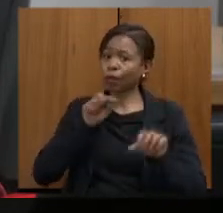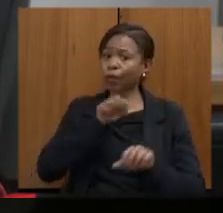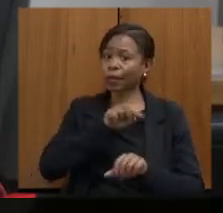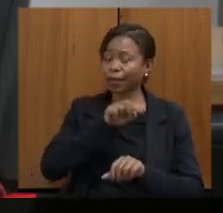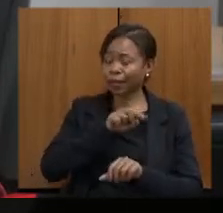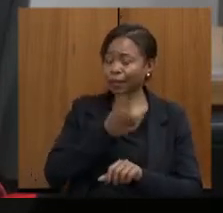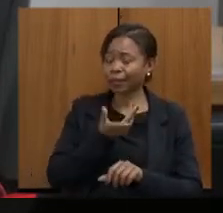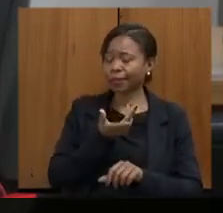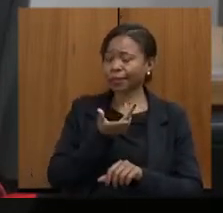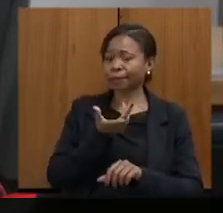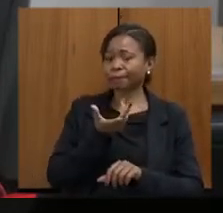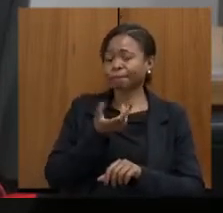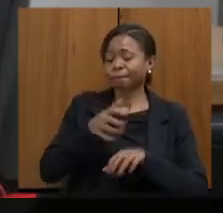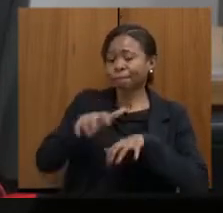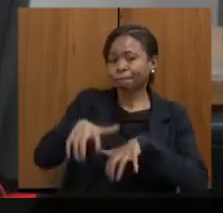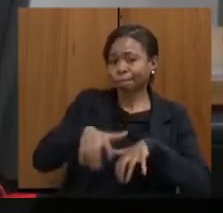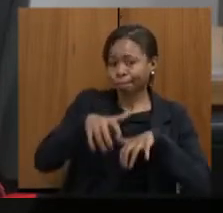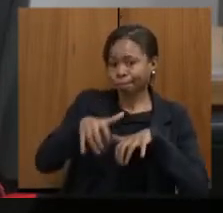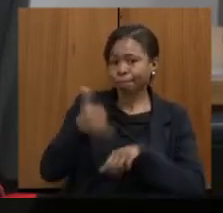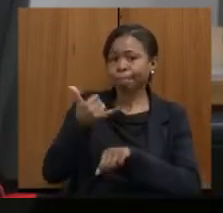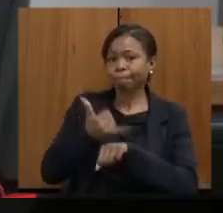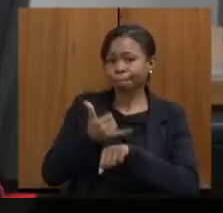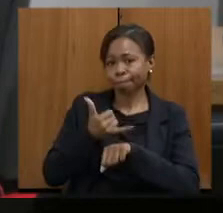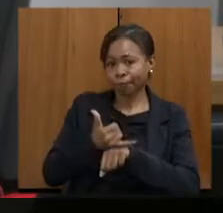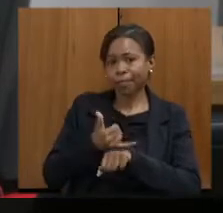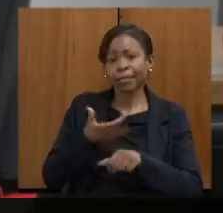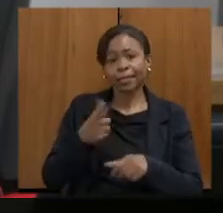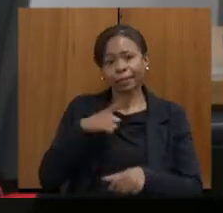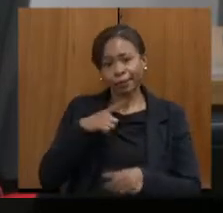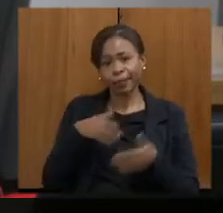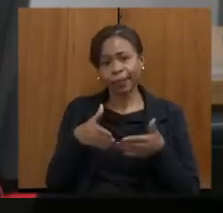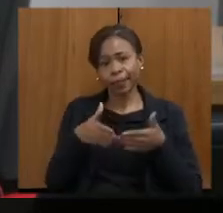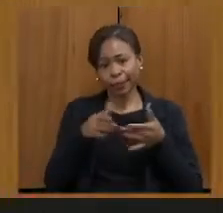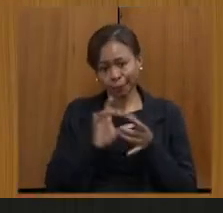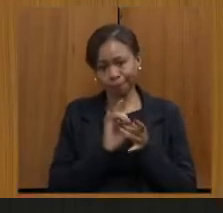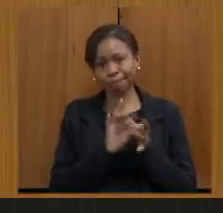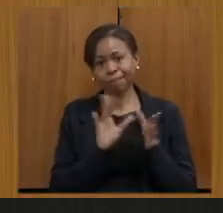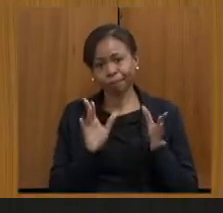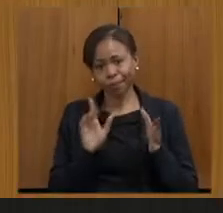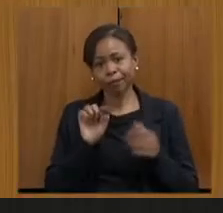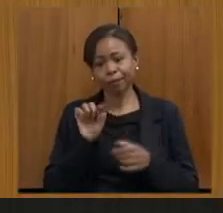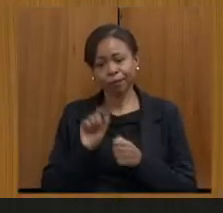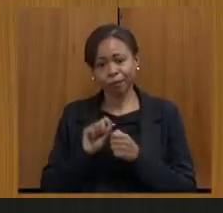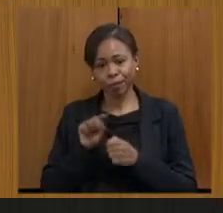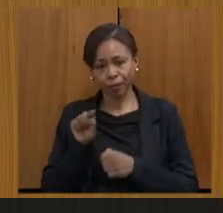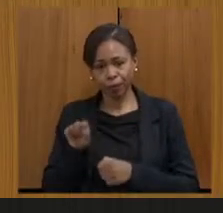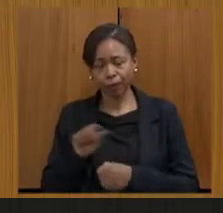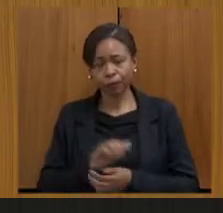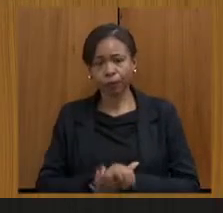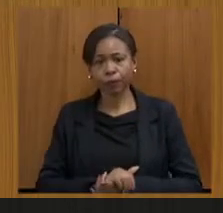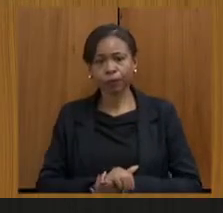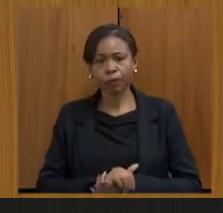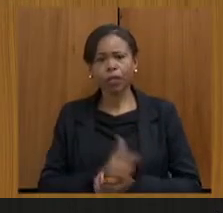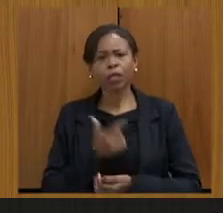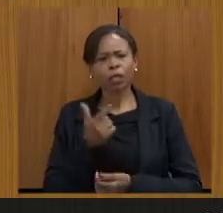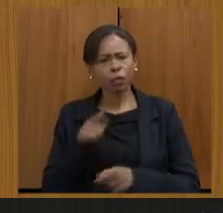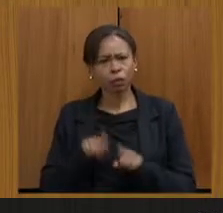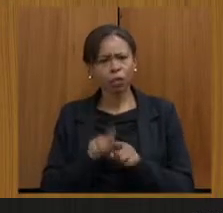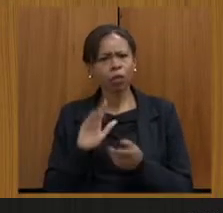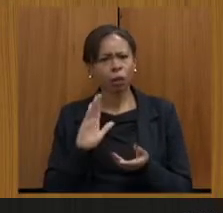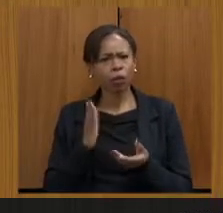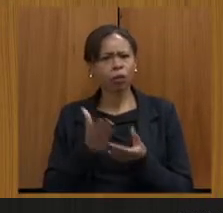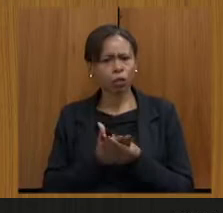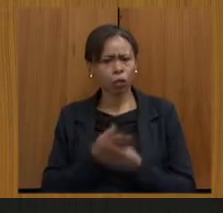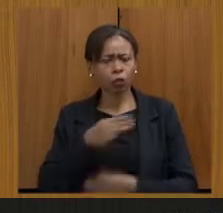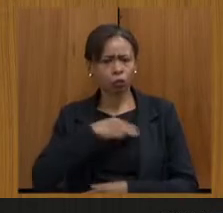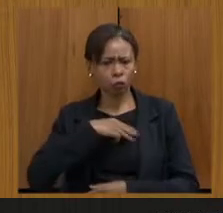minerário que hoje está autorizado o licenciamento para sua instalação. Há, inclusive, uma nova ação do Ministério Público